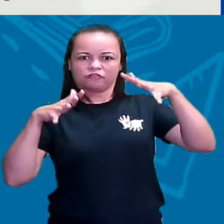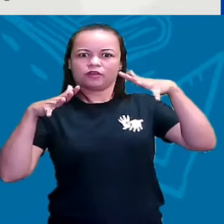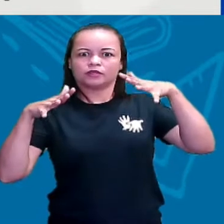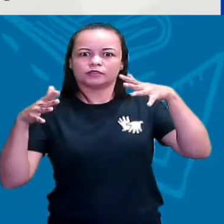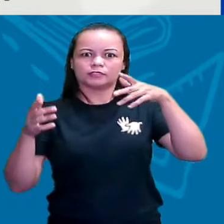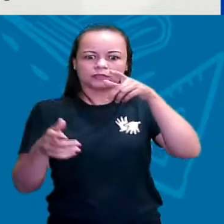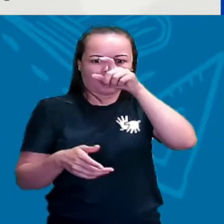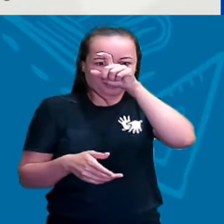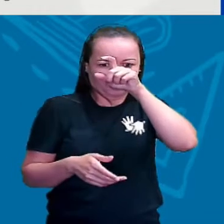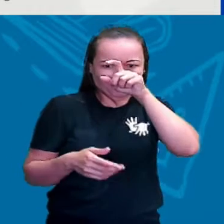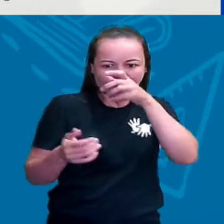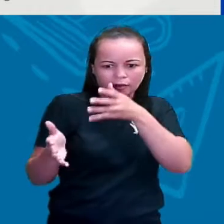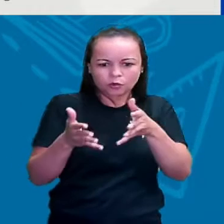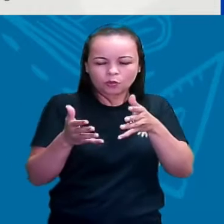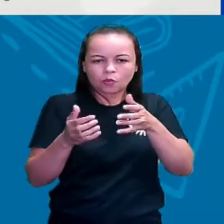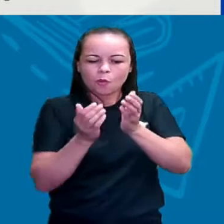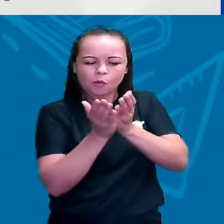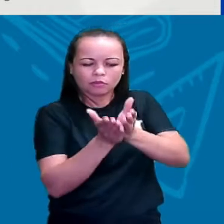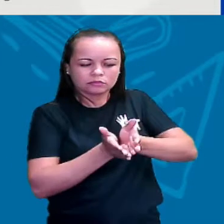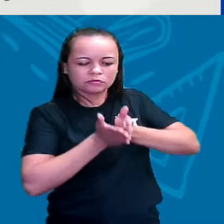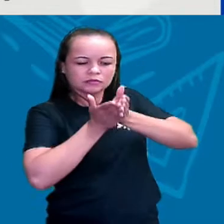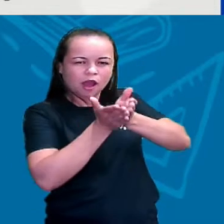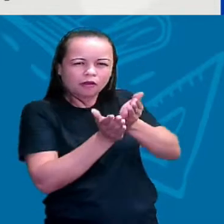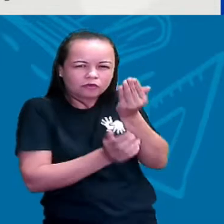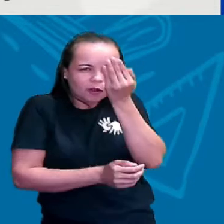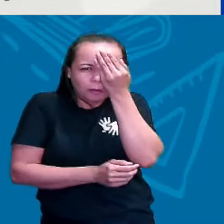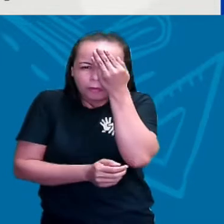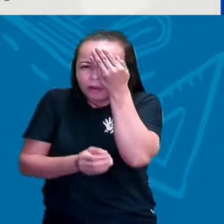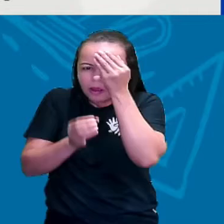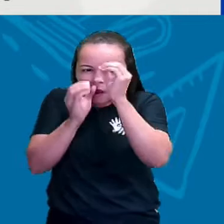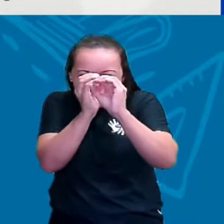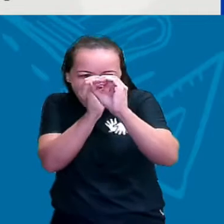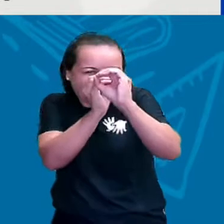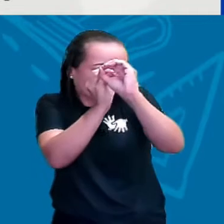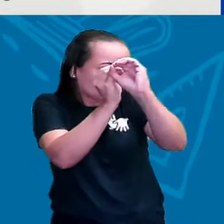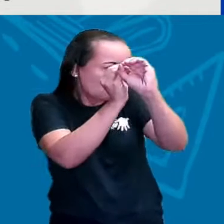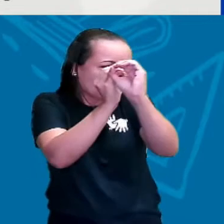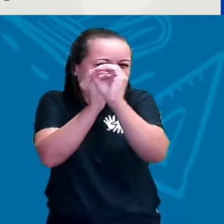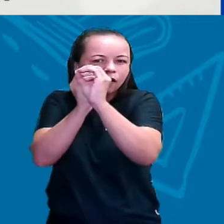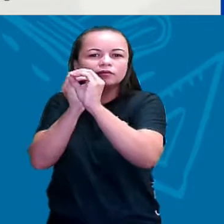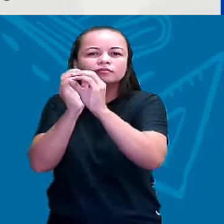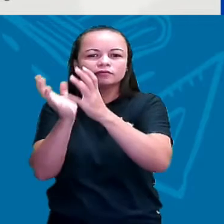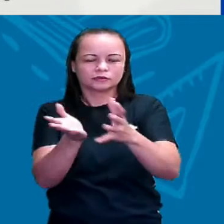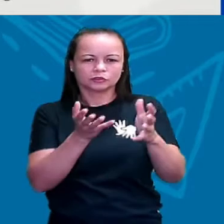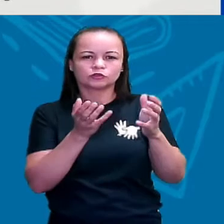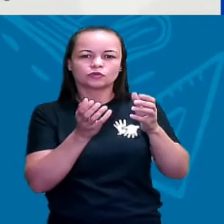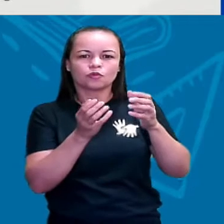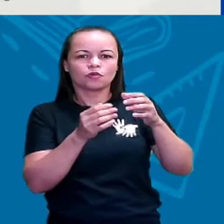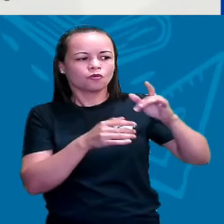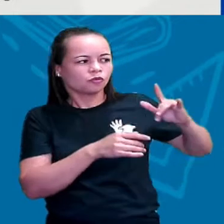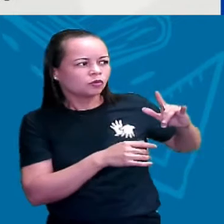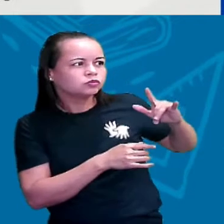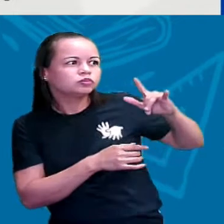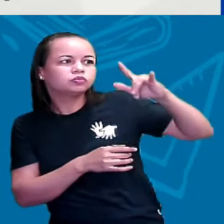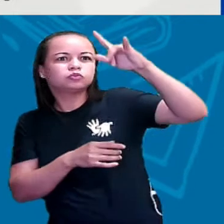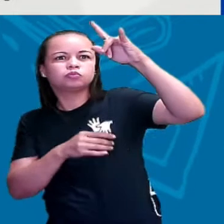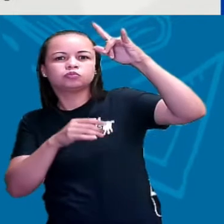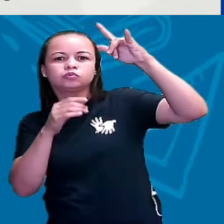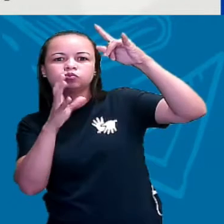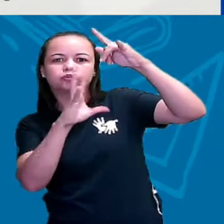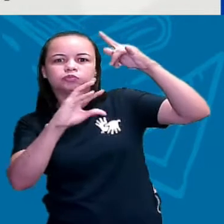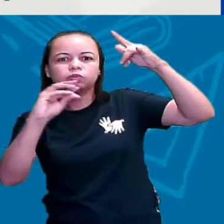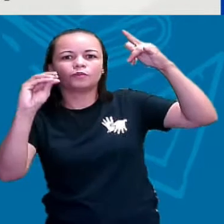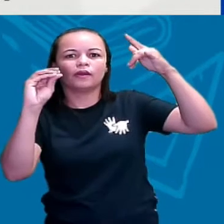navio pirata no mar, um foguete perdido no ar. Então, o